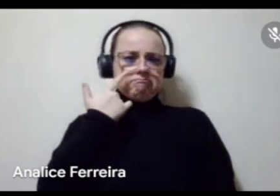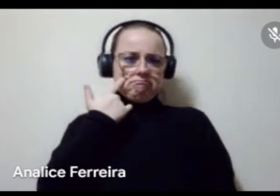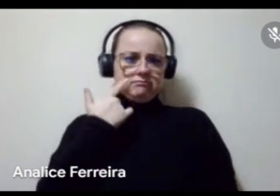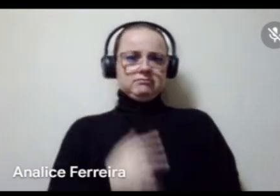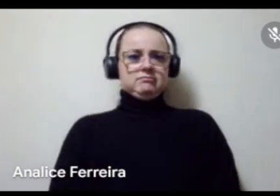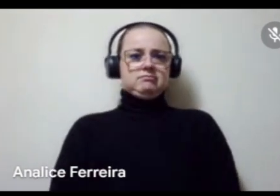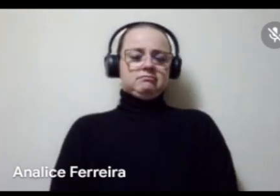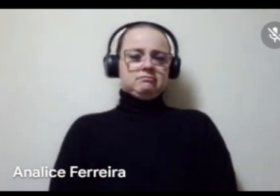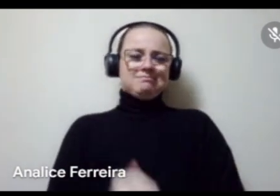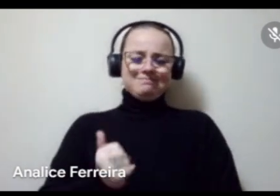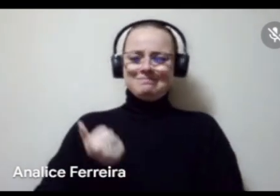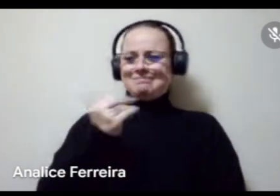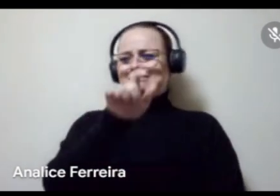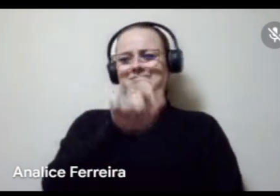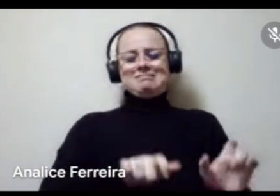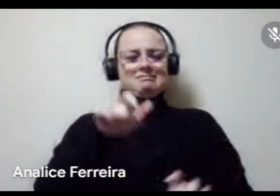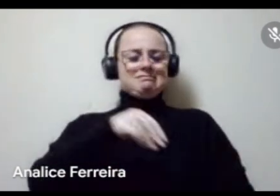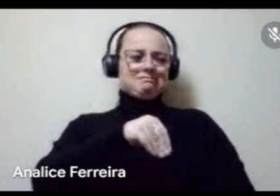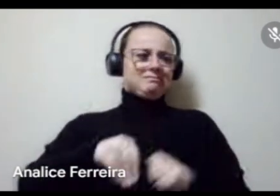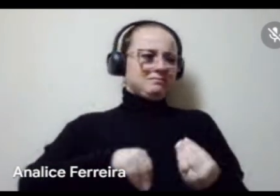para além dos demais, que envolve